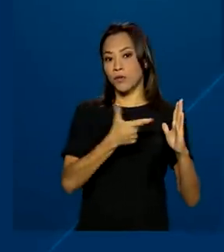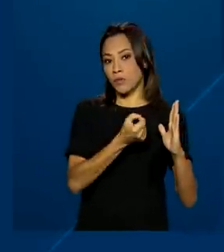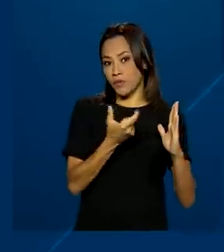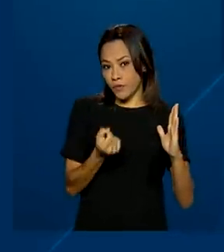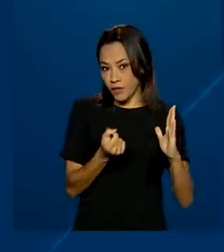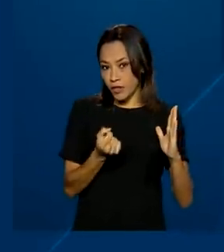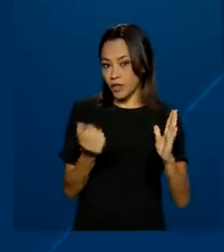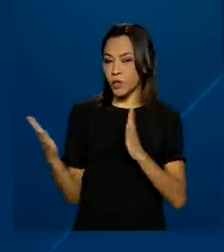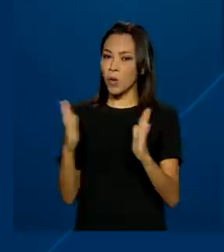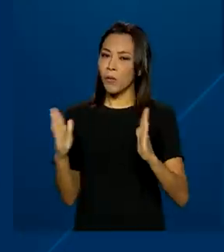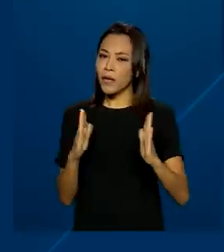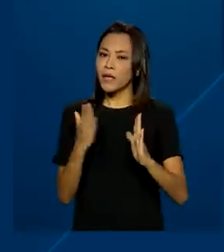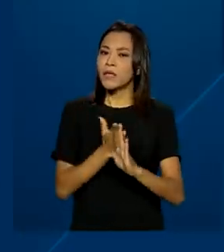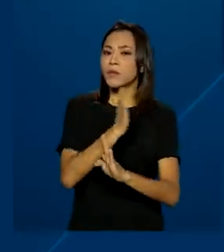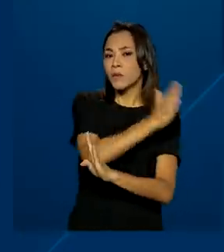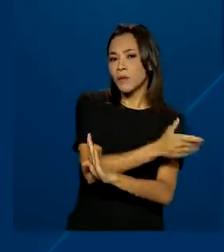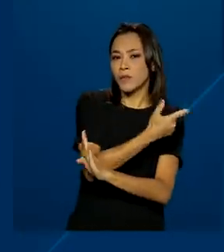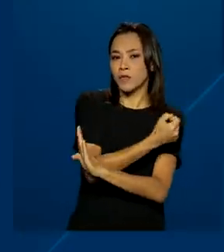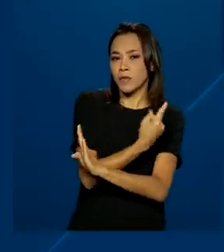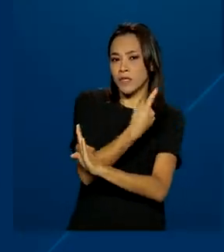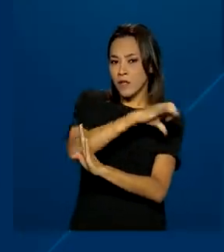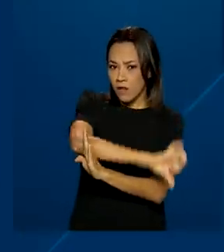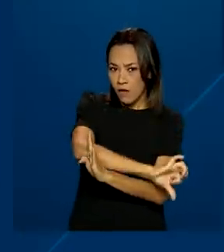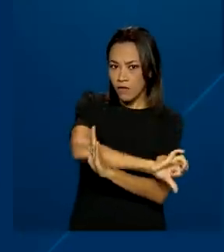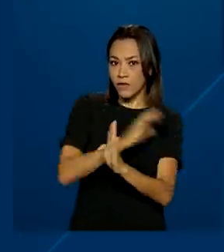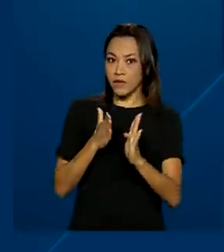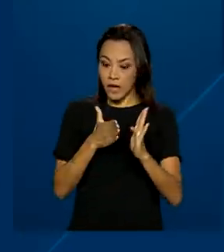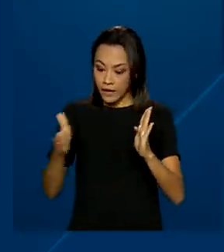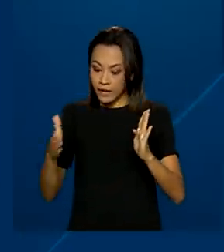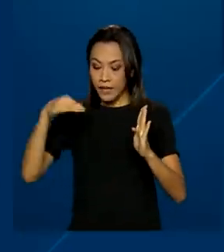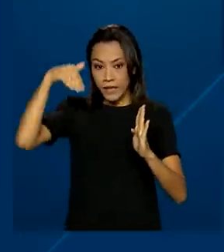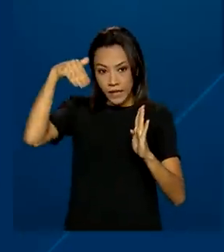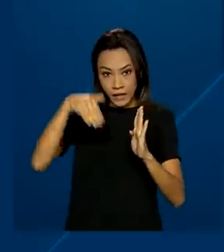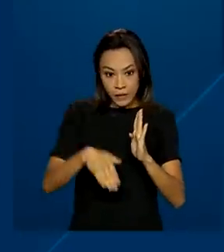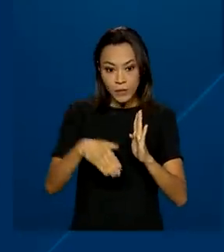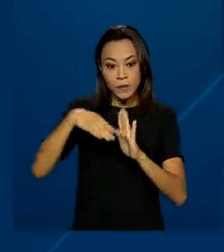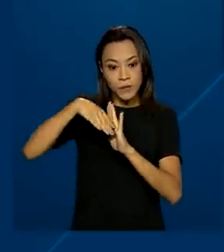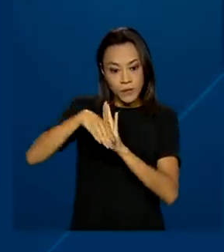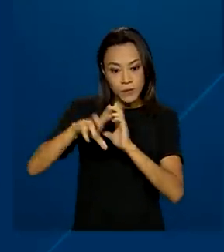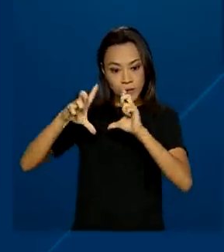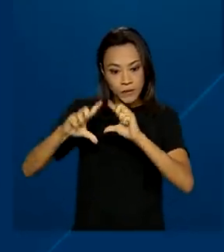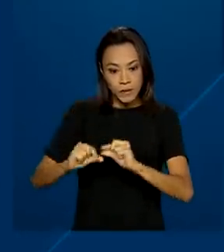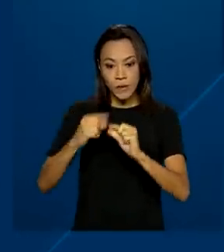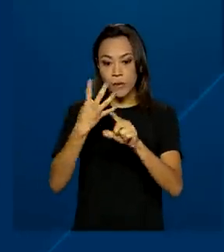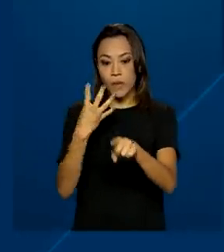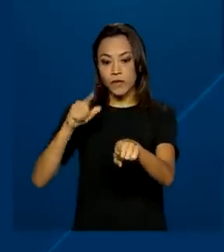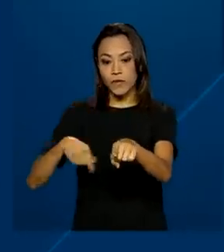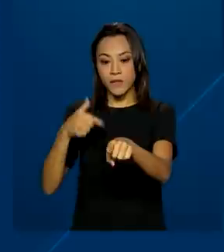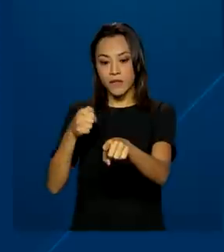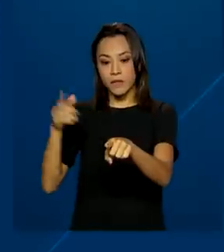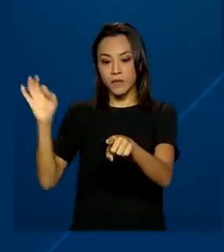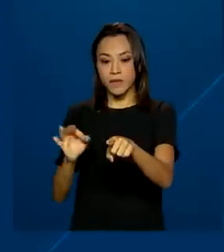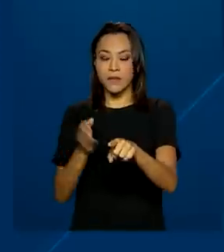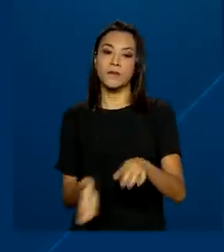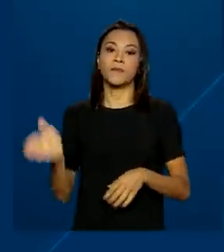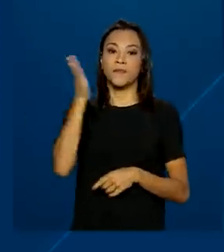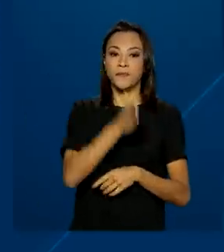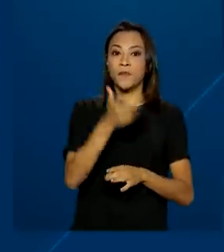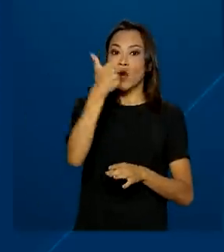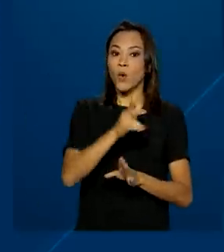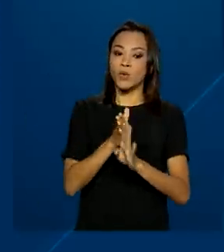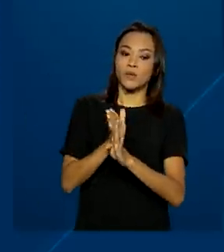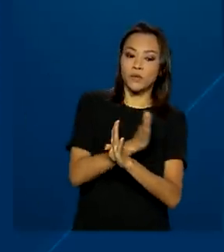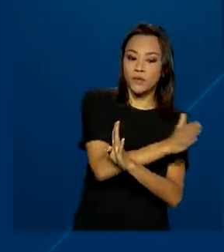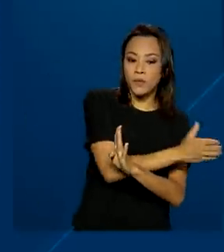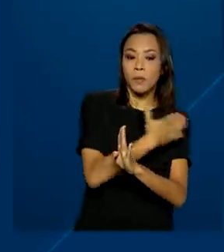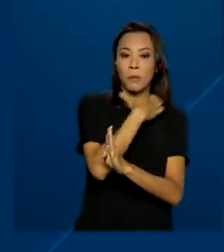relação a 2019, uma redução de 4,7%. Por outro lado, o número de